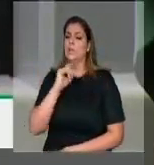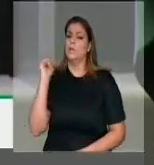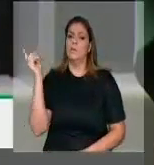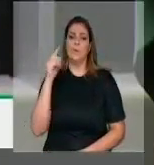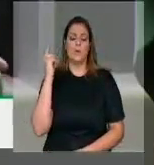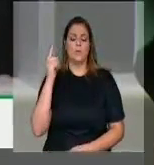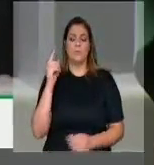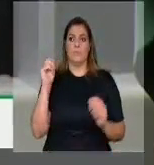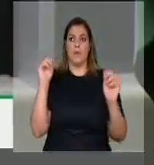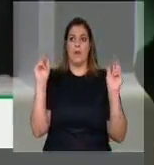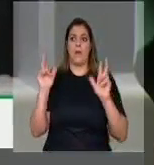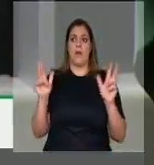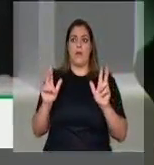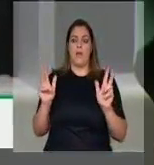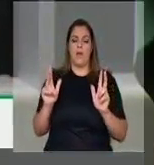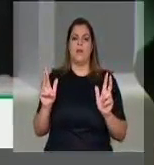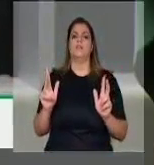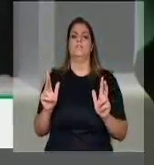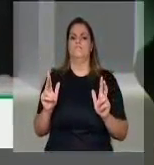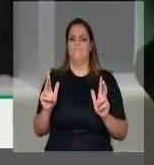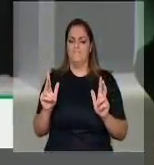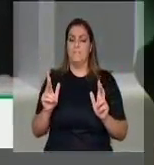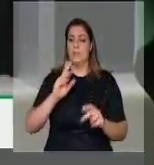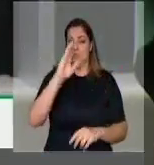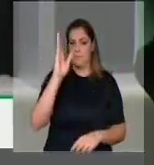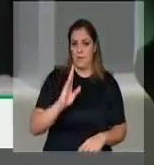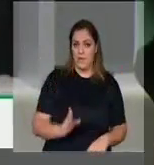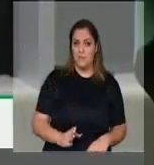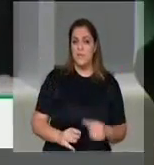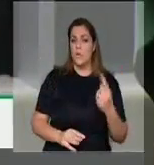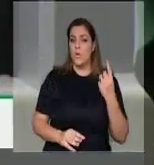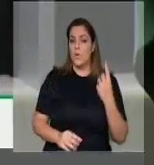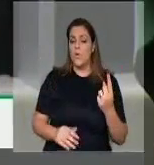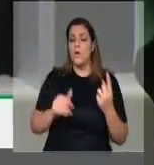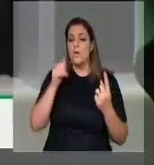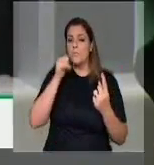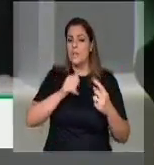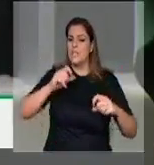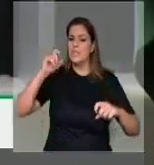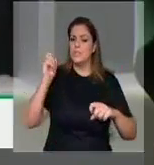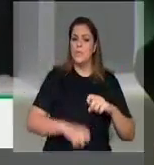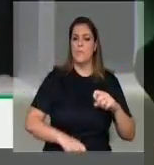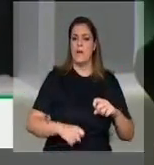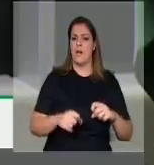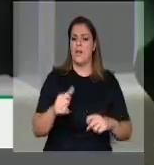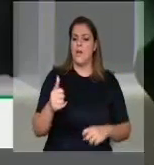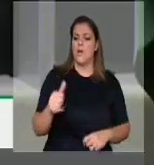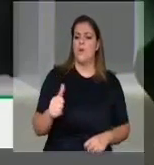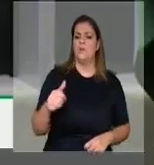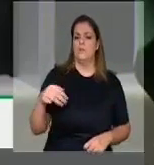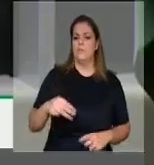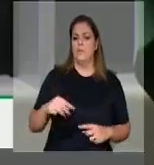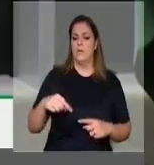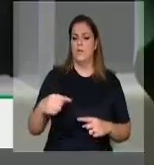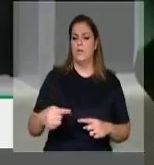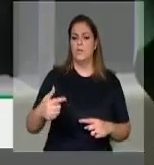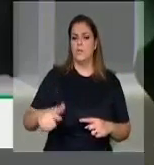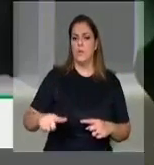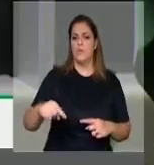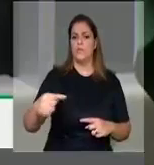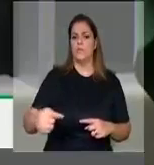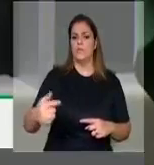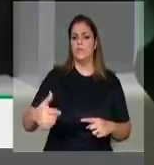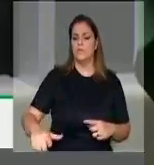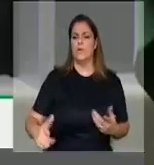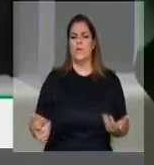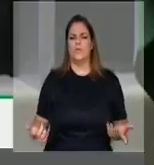uma mulher é estuprada a cada 11 minutos, 50 mil crimes ao ano. No entanto, as